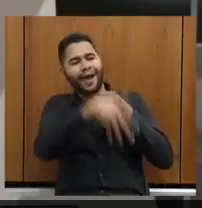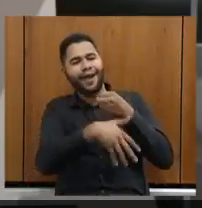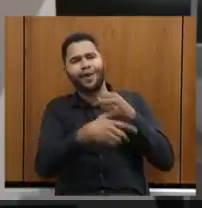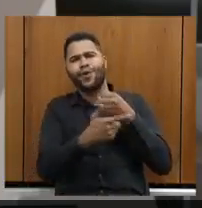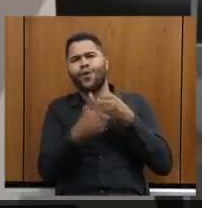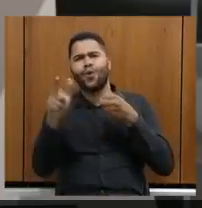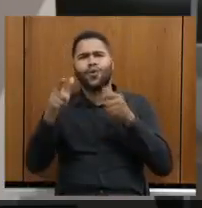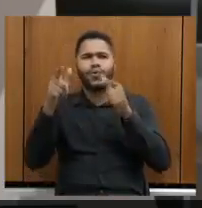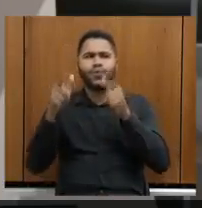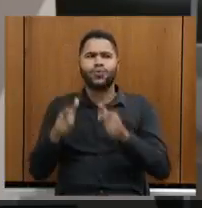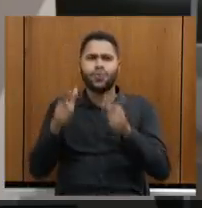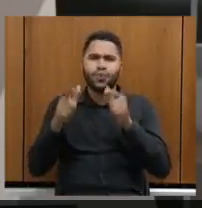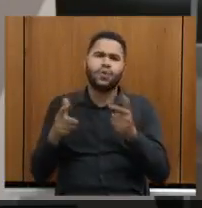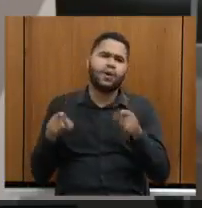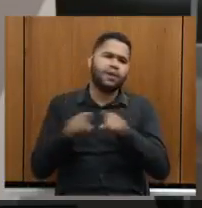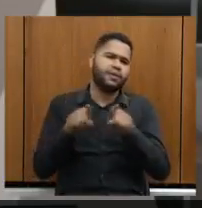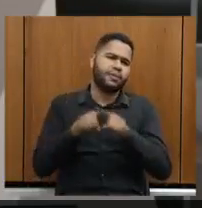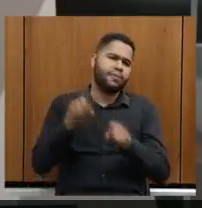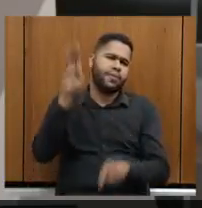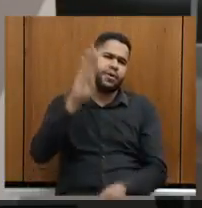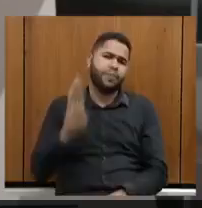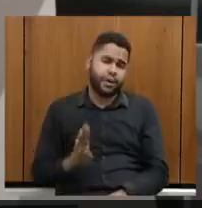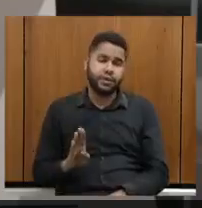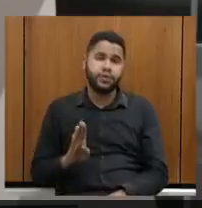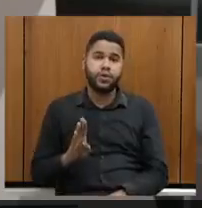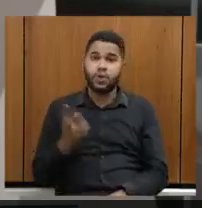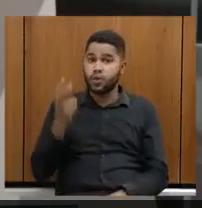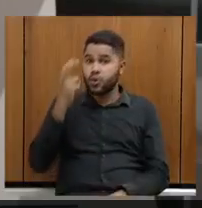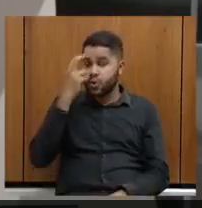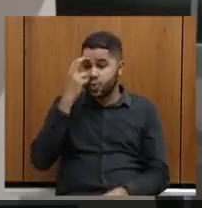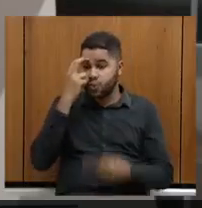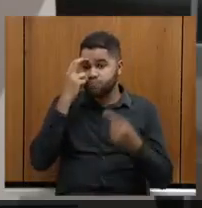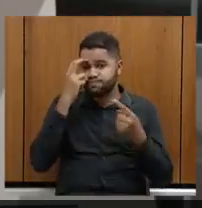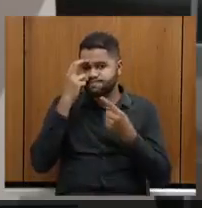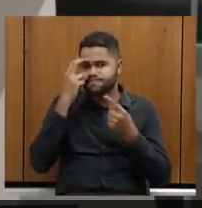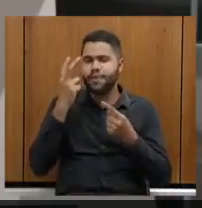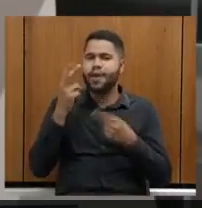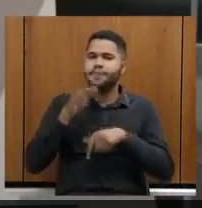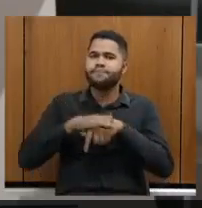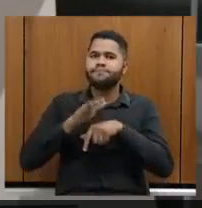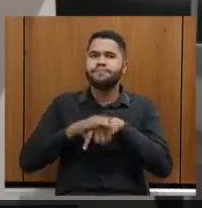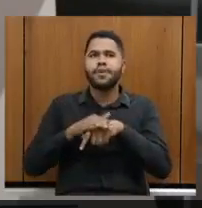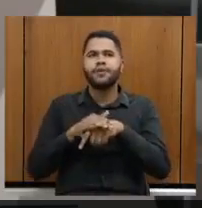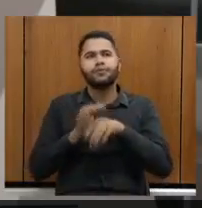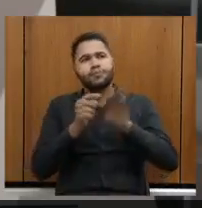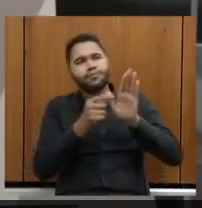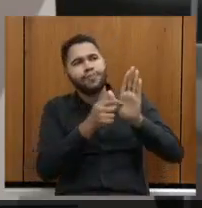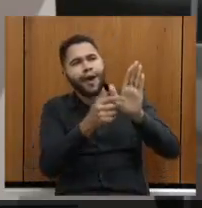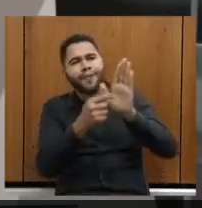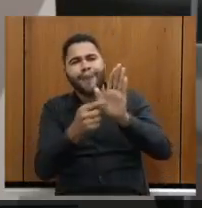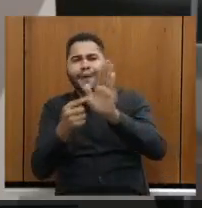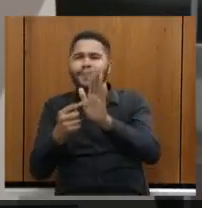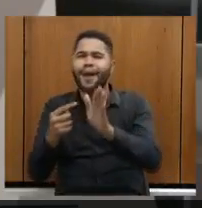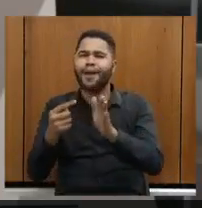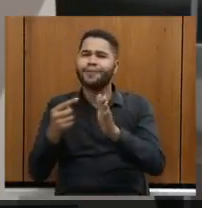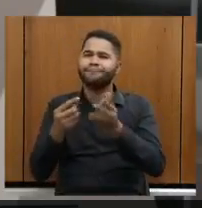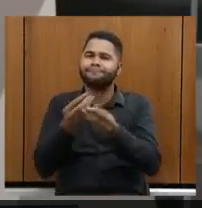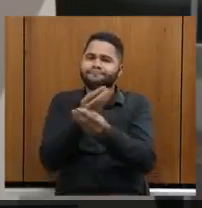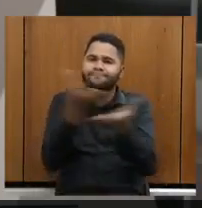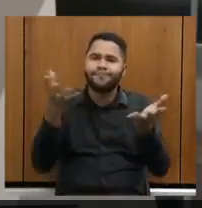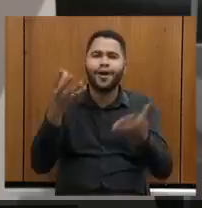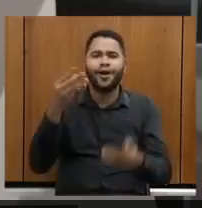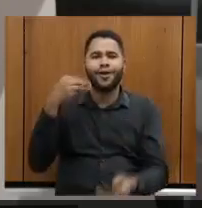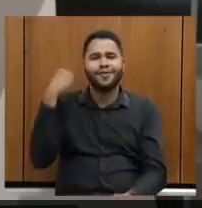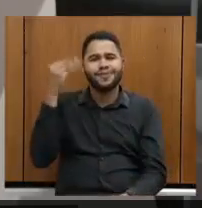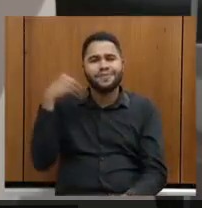lugar do planeta ou do Brasil. Então, a cultura é esse grande produto que oferece experiência. Eu costumo dizer que